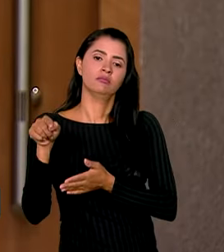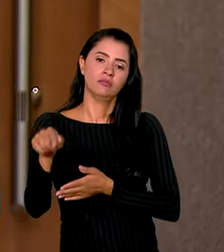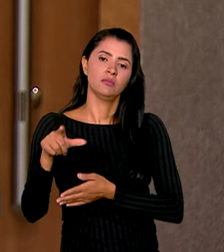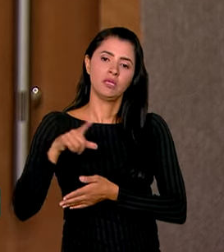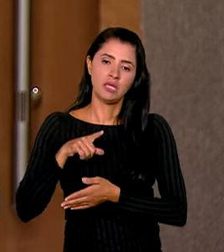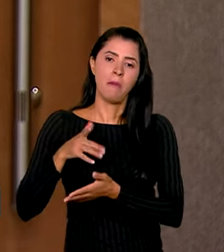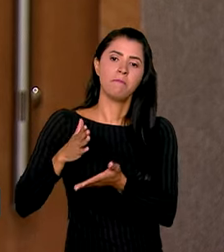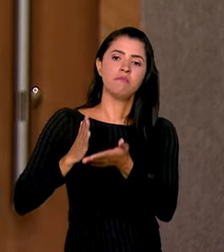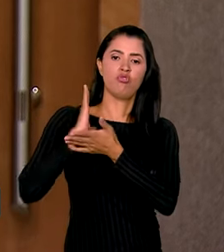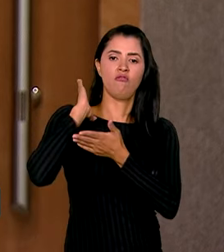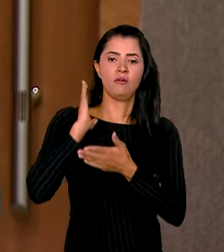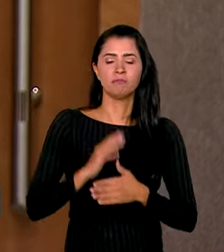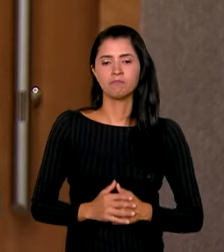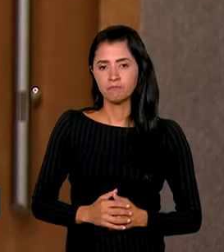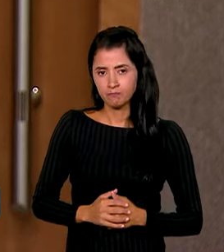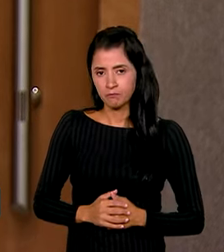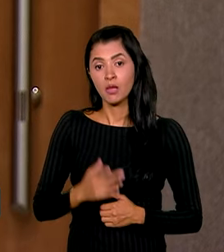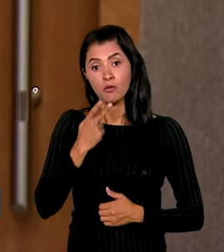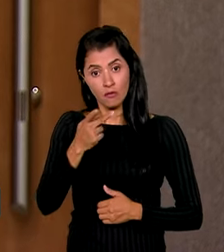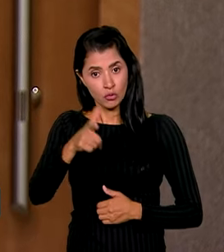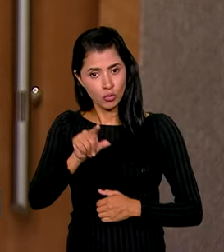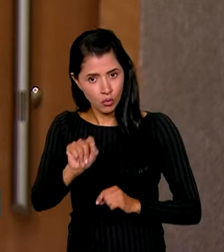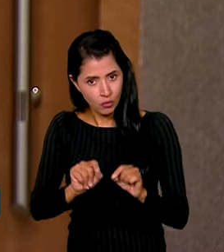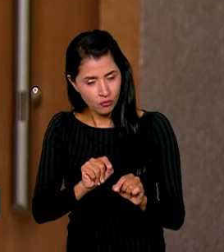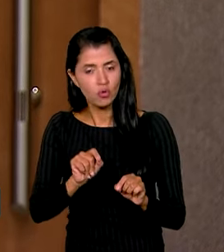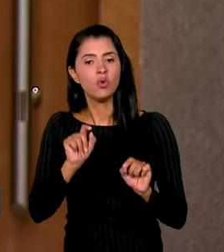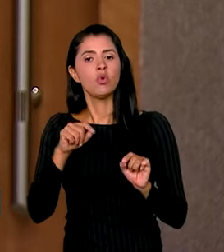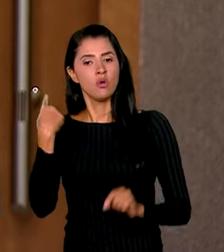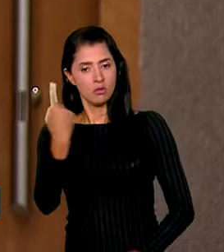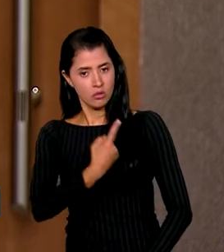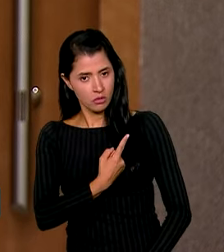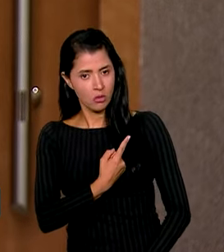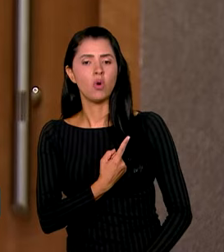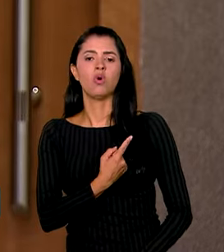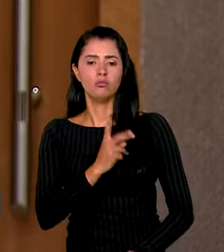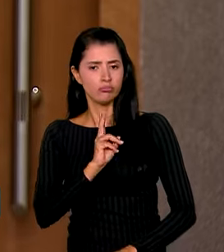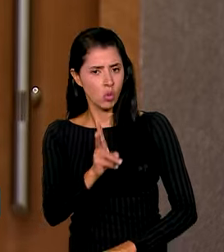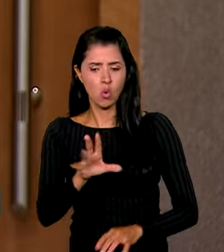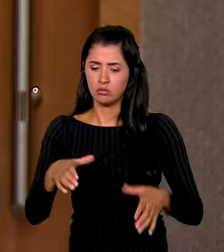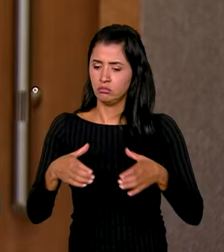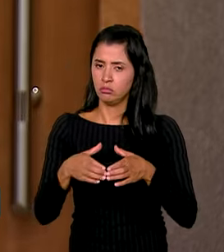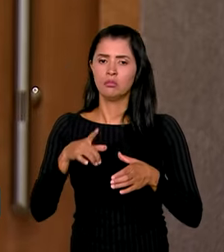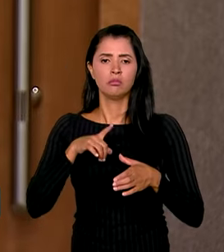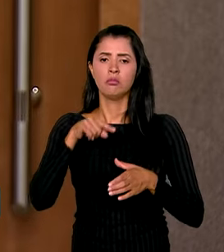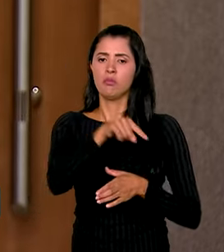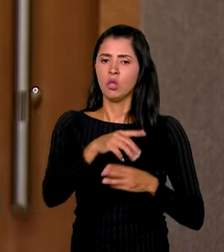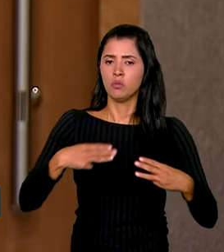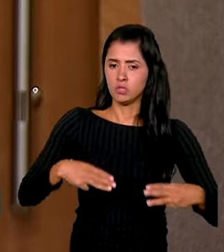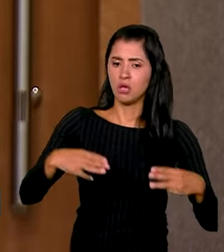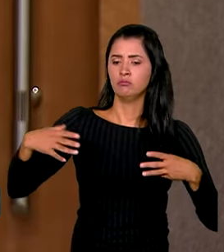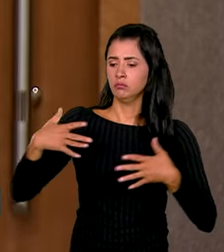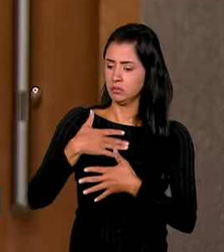aprovação. Quero aqui renovar que nós, enquanto nós tivermos essa equipe, estiver à frente do Ministério das